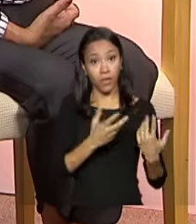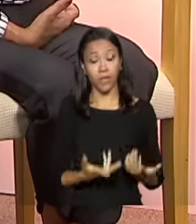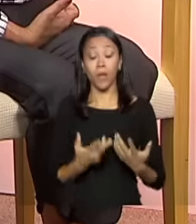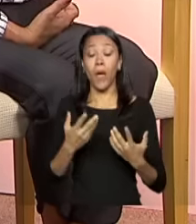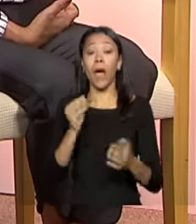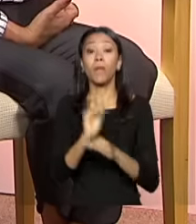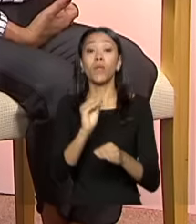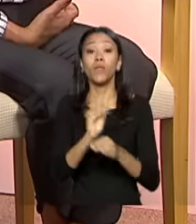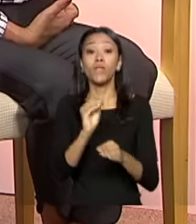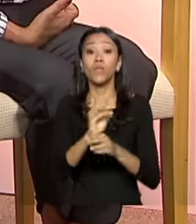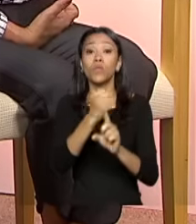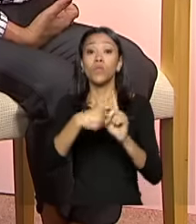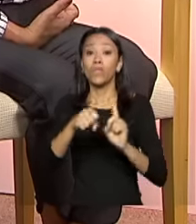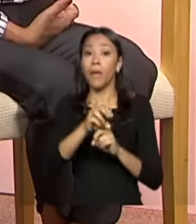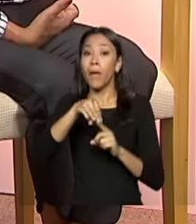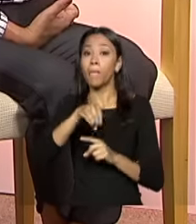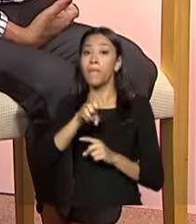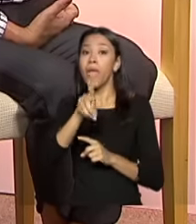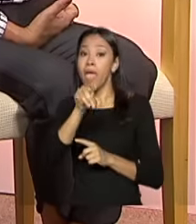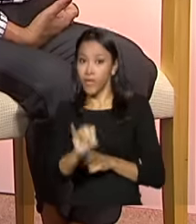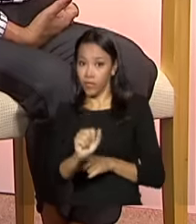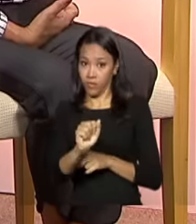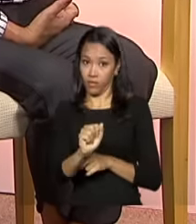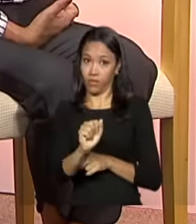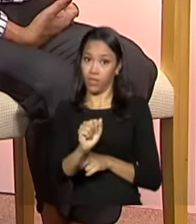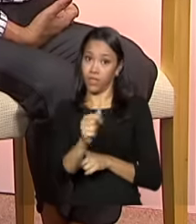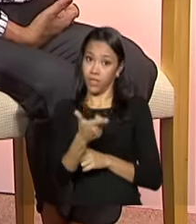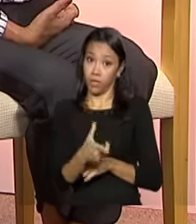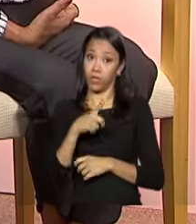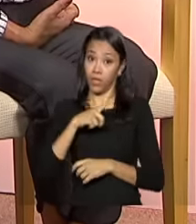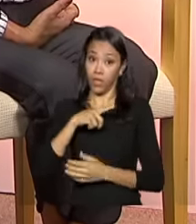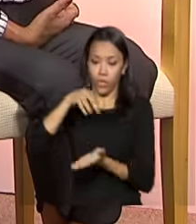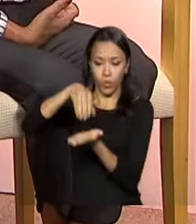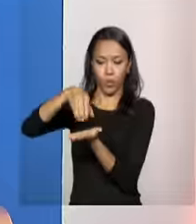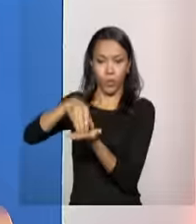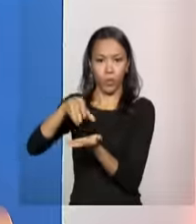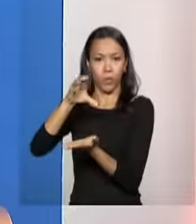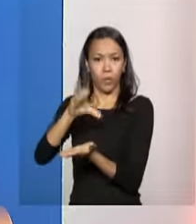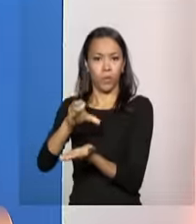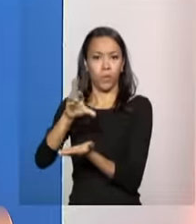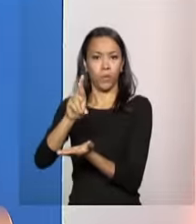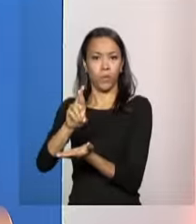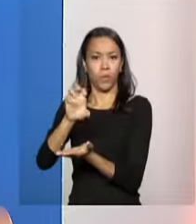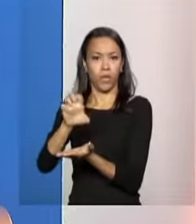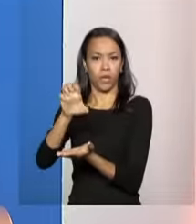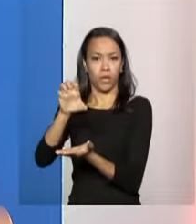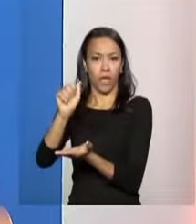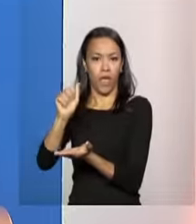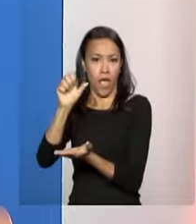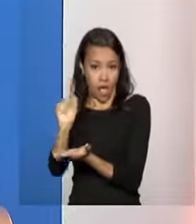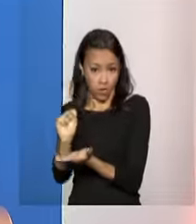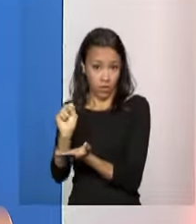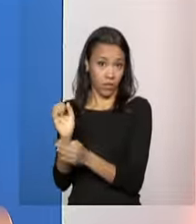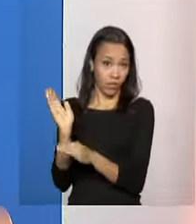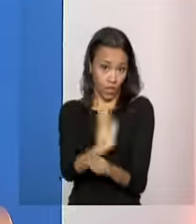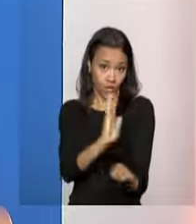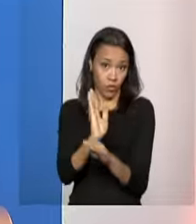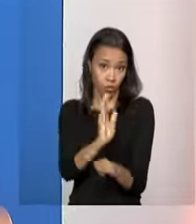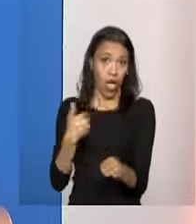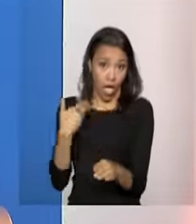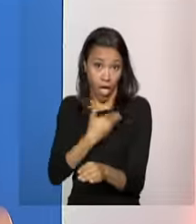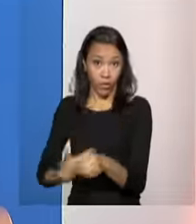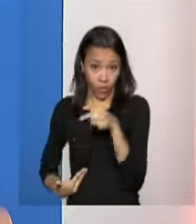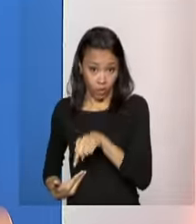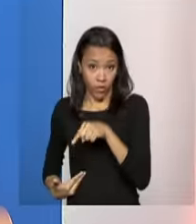é chamada de média complexidade. Então, está ali um CRES, um centro de referência especializado, que vai tentar recuperar e